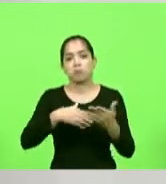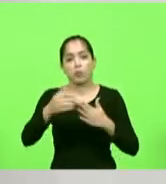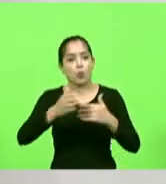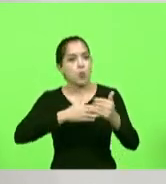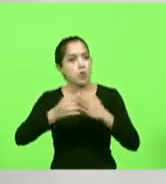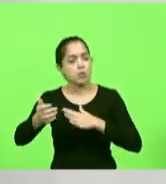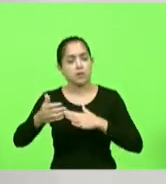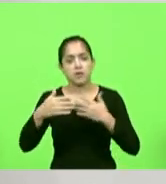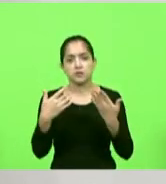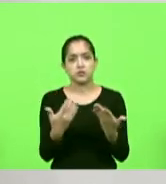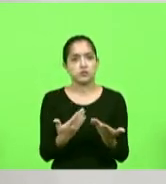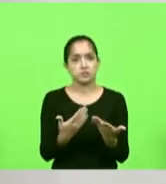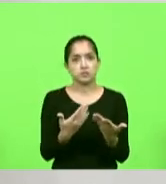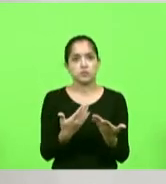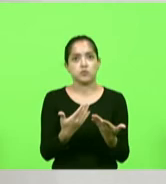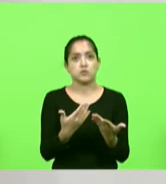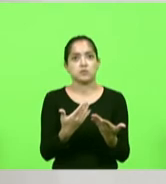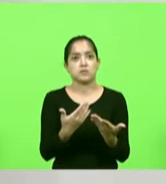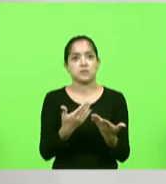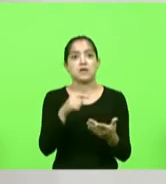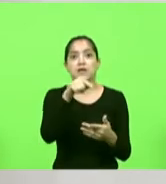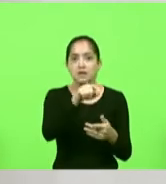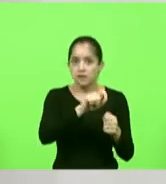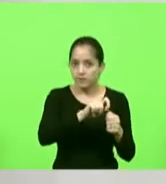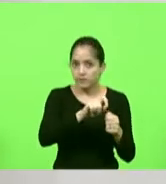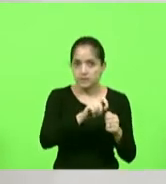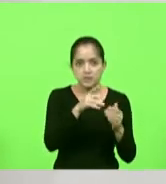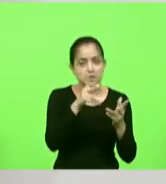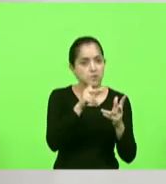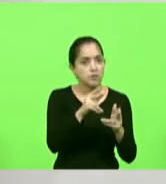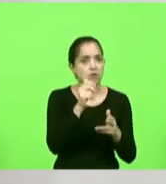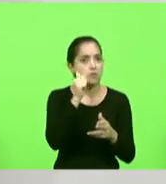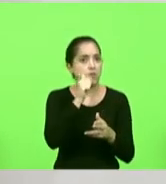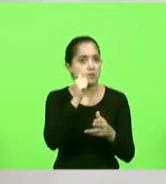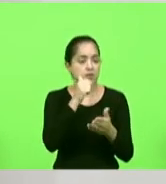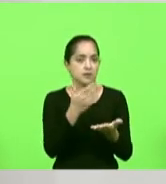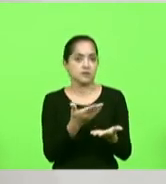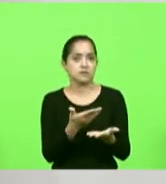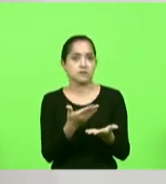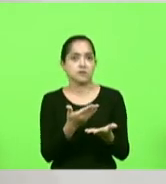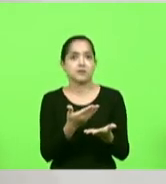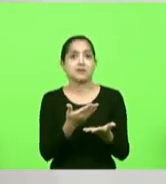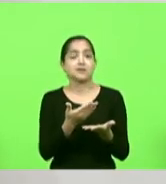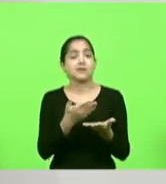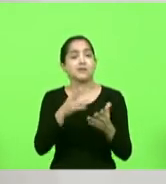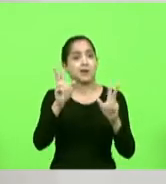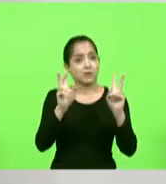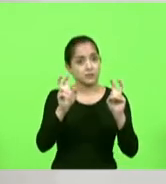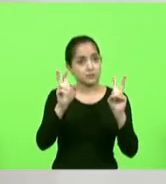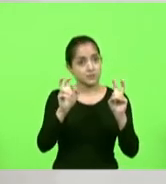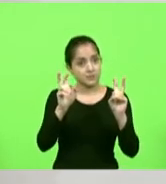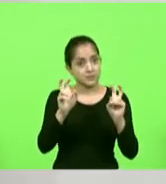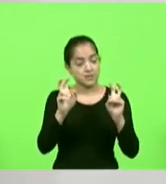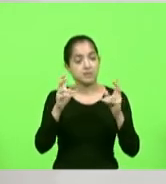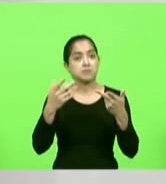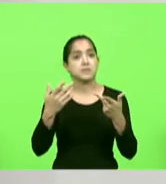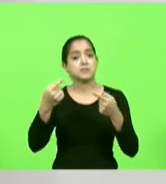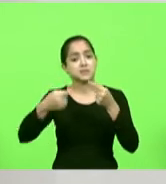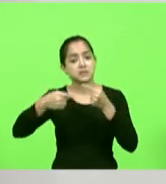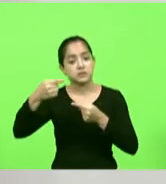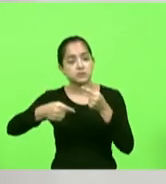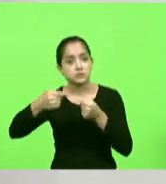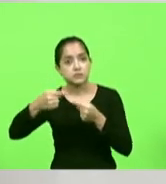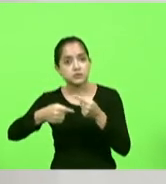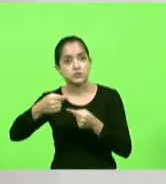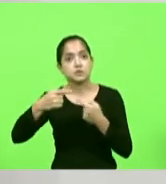situação que ele vai fazer isso com uma mulher também então nós temos infelizmente alguns temas que eu gostaria de tratar sobre outras coisas